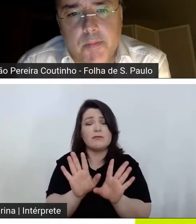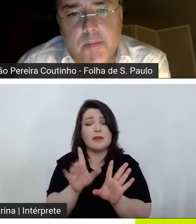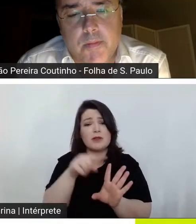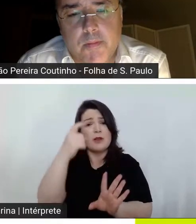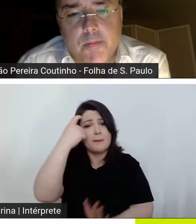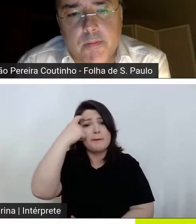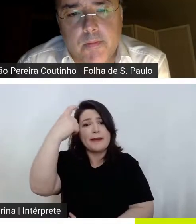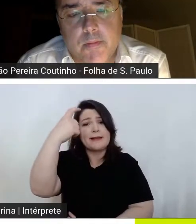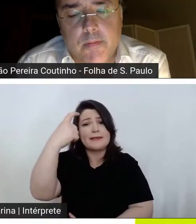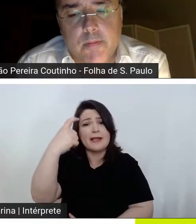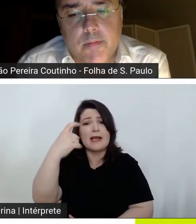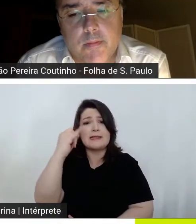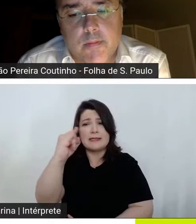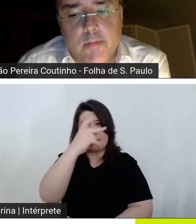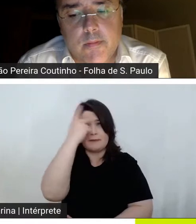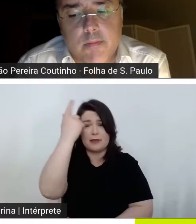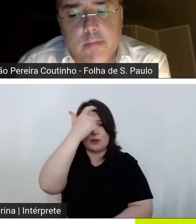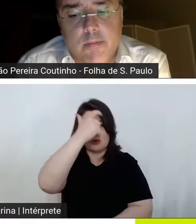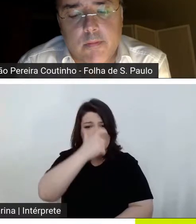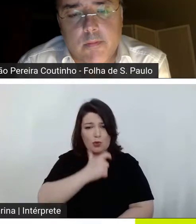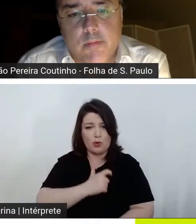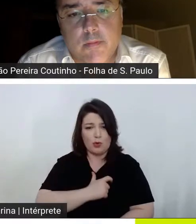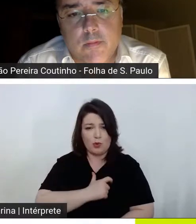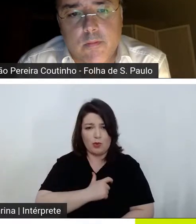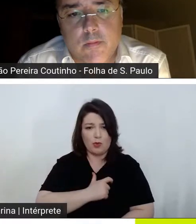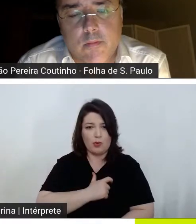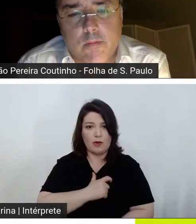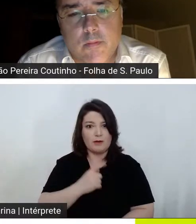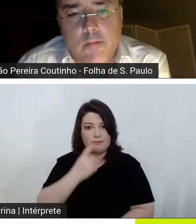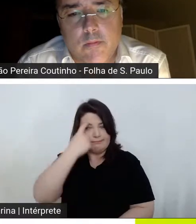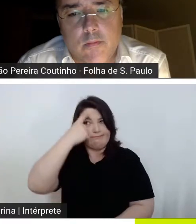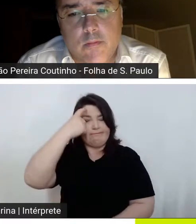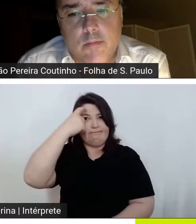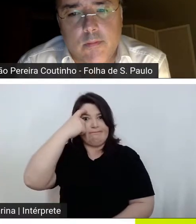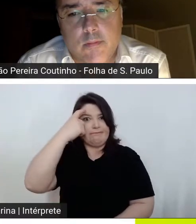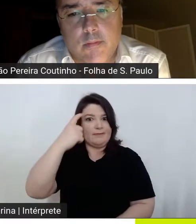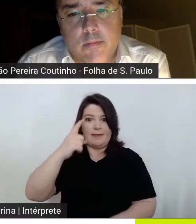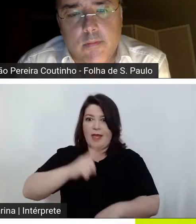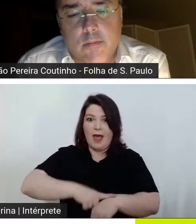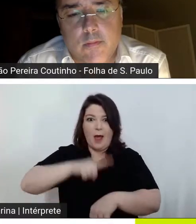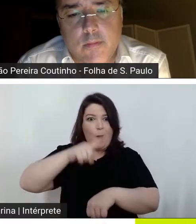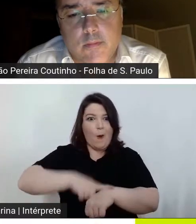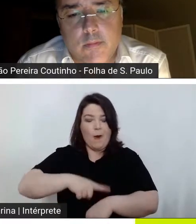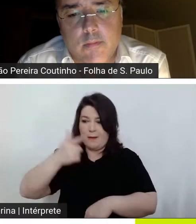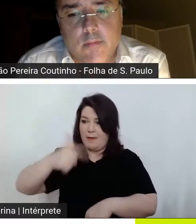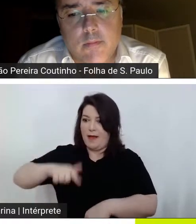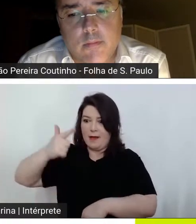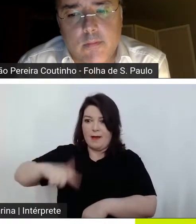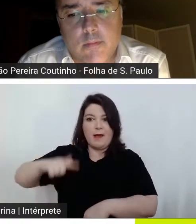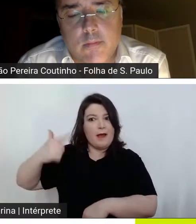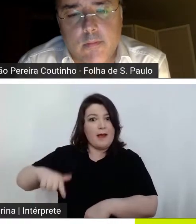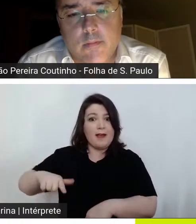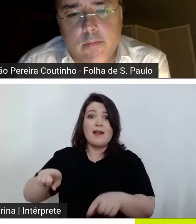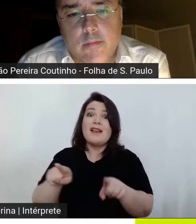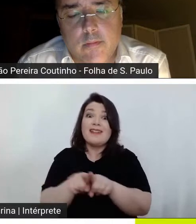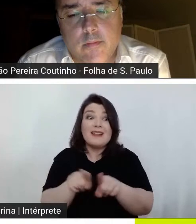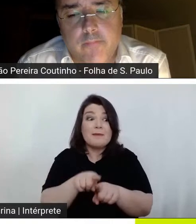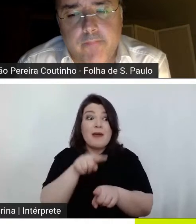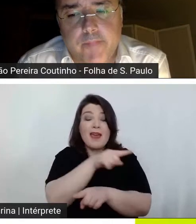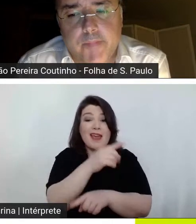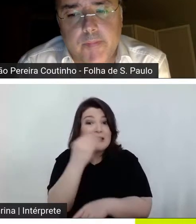indivíduo está nesse ato compulsivo e repetitivo ele também está em busca